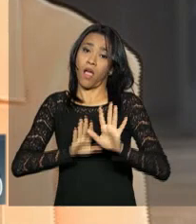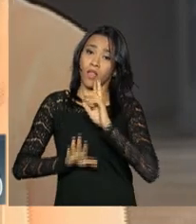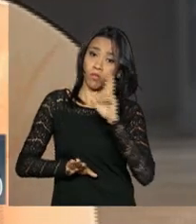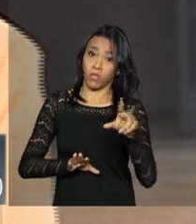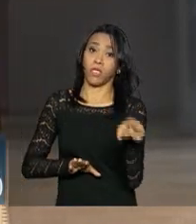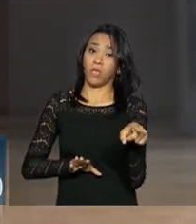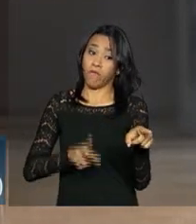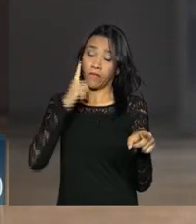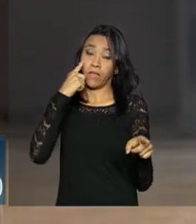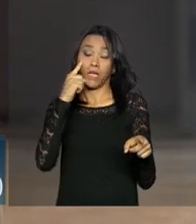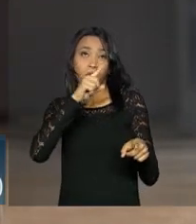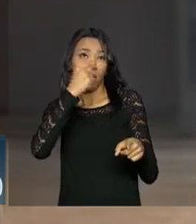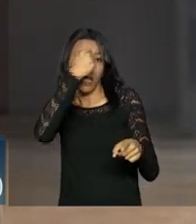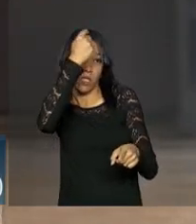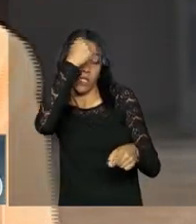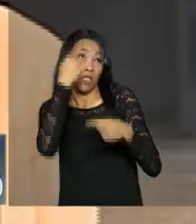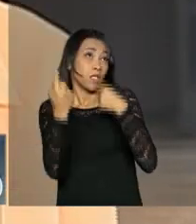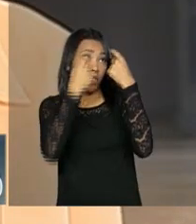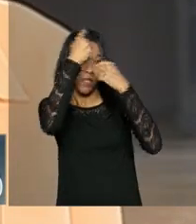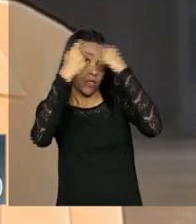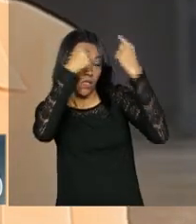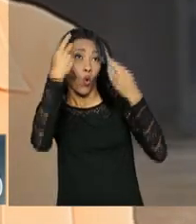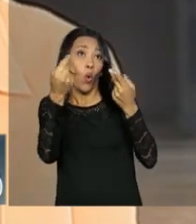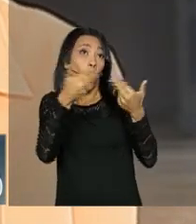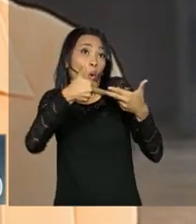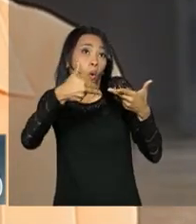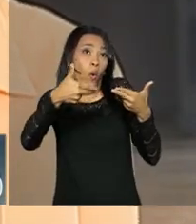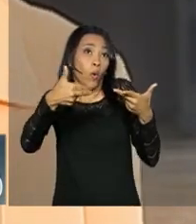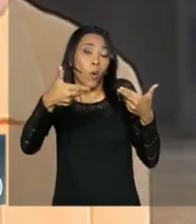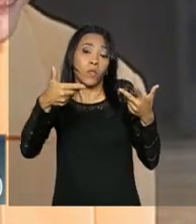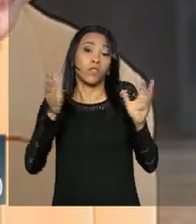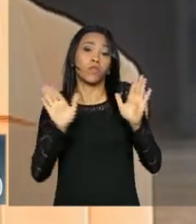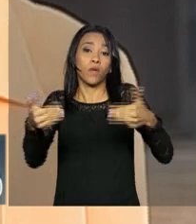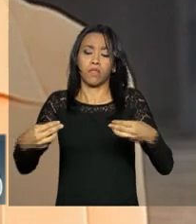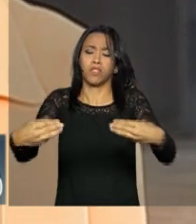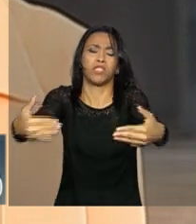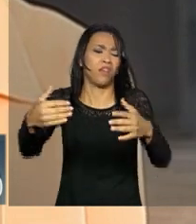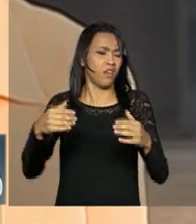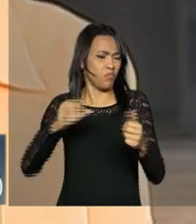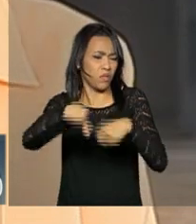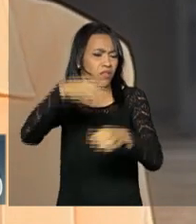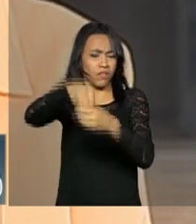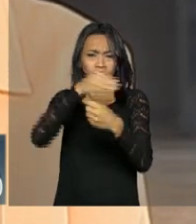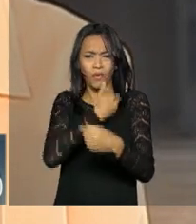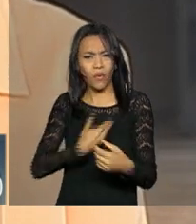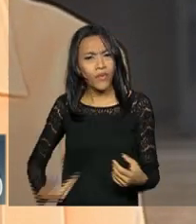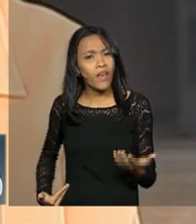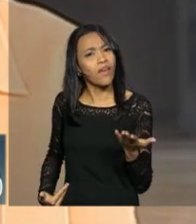especulações que fazem sobre ministérios, sobre mudanças no governo, são